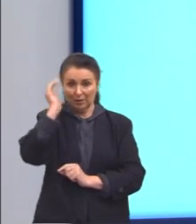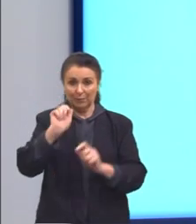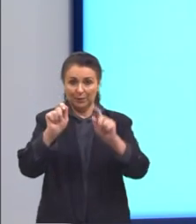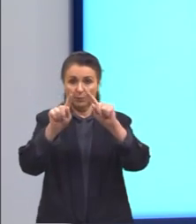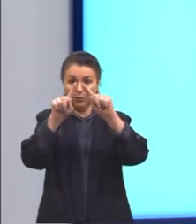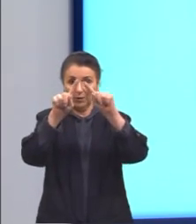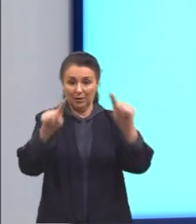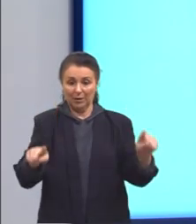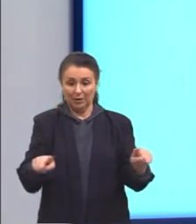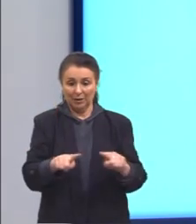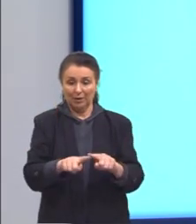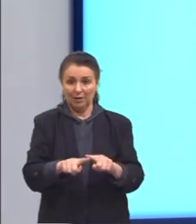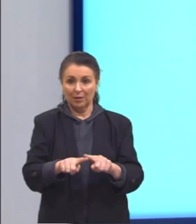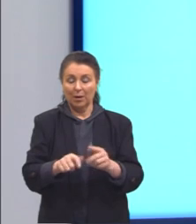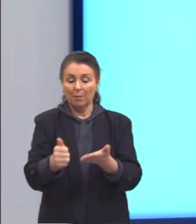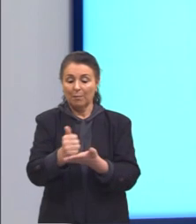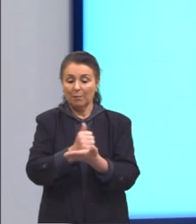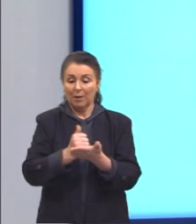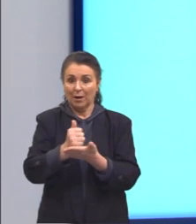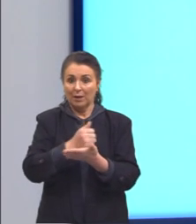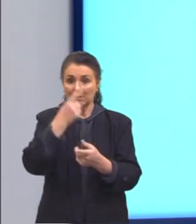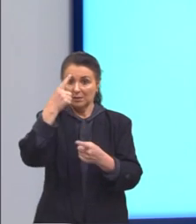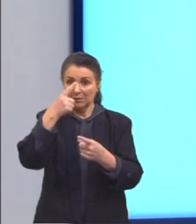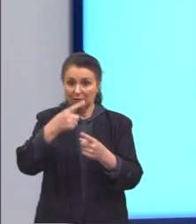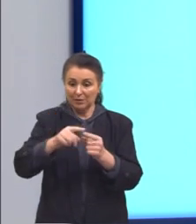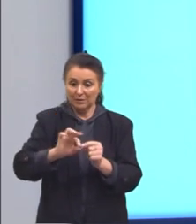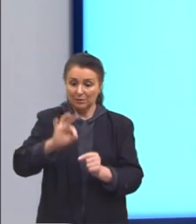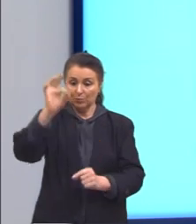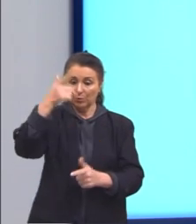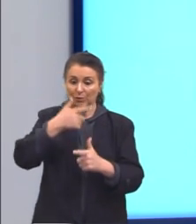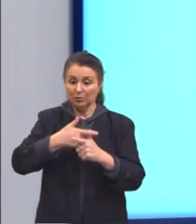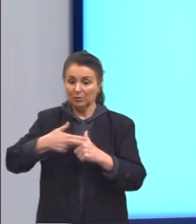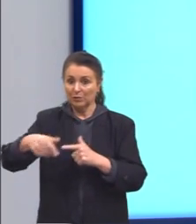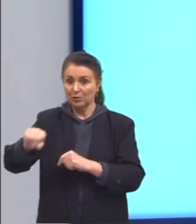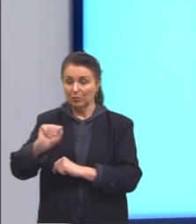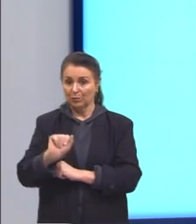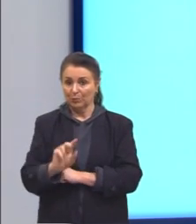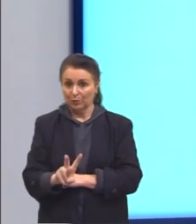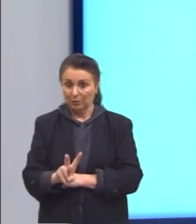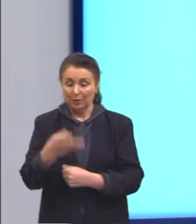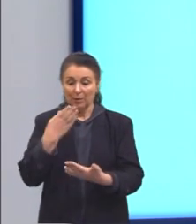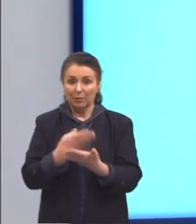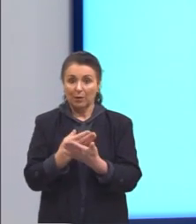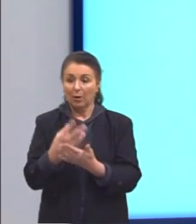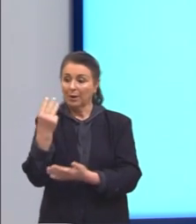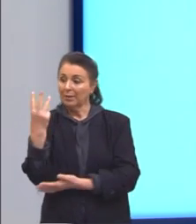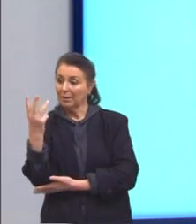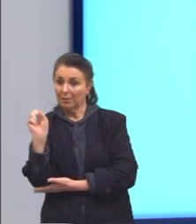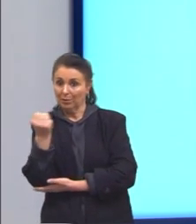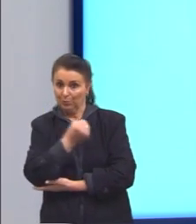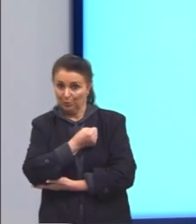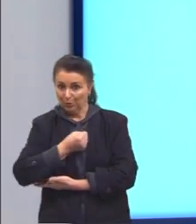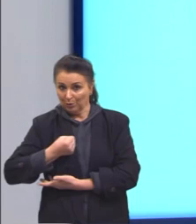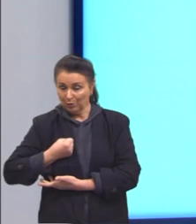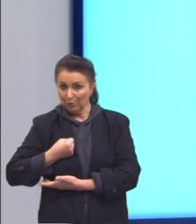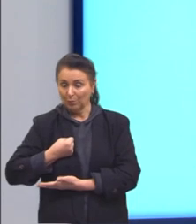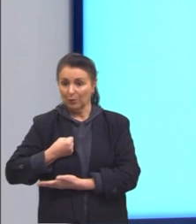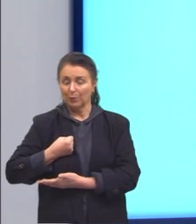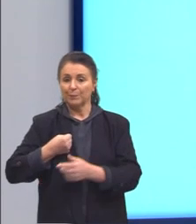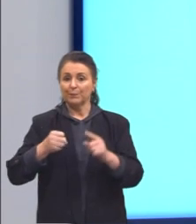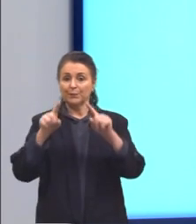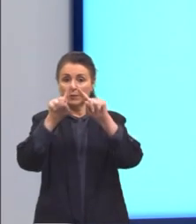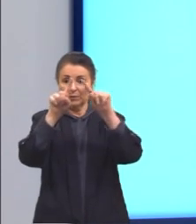triângulo é base vezes altura dividido por 2. Mas, lá na aula 38, nós vimos que a área